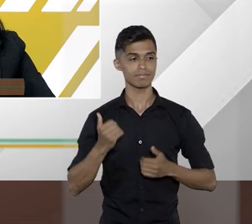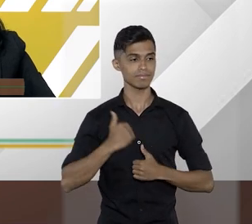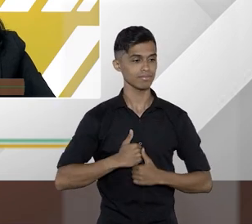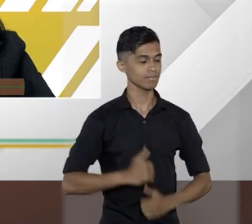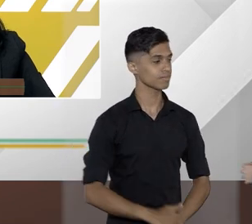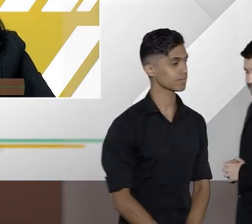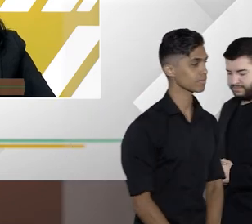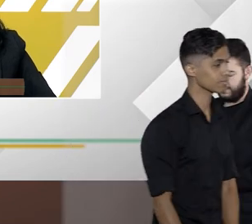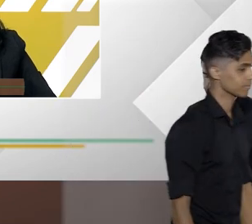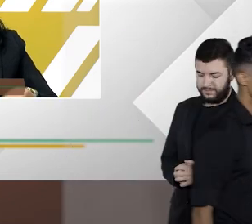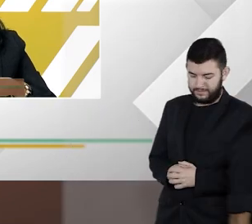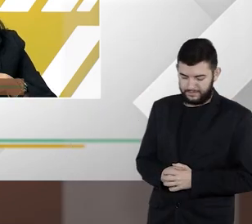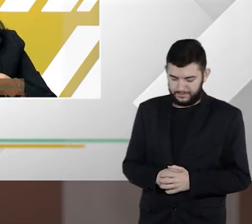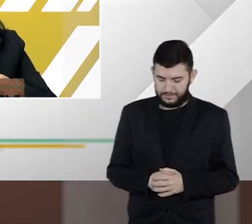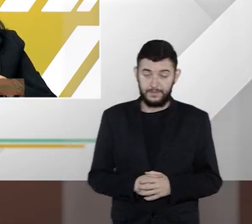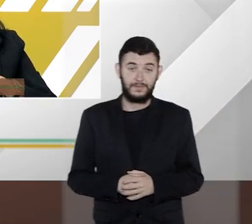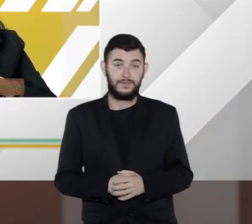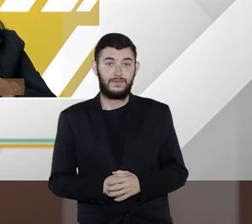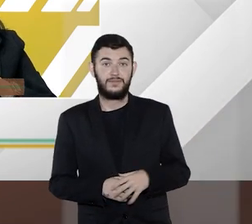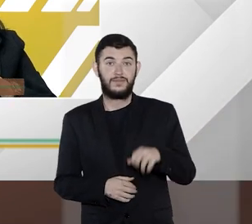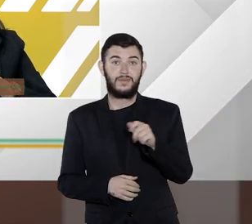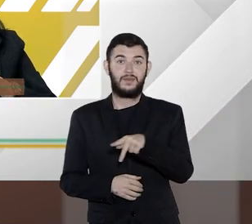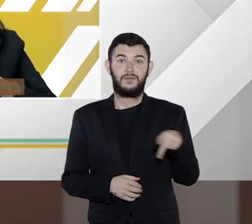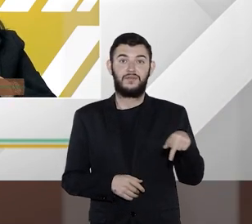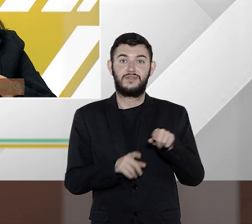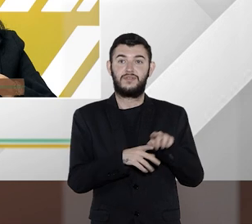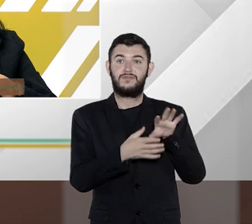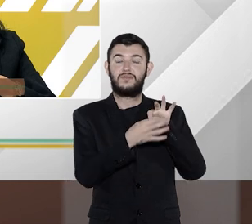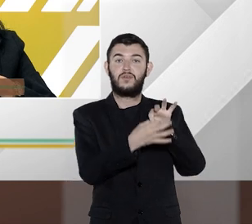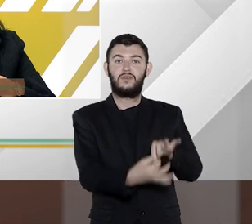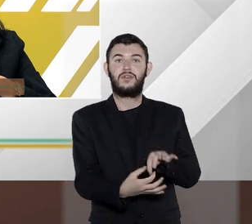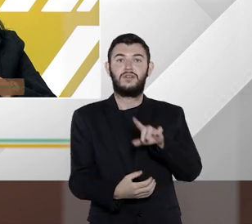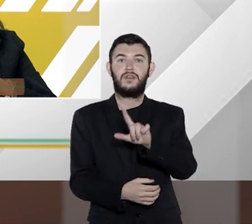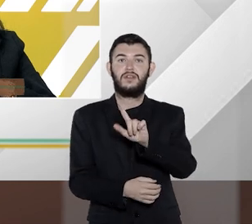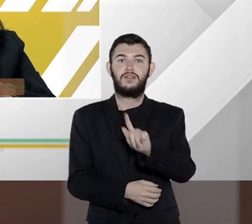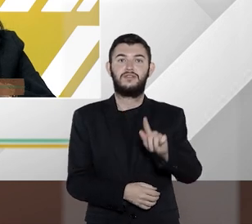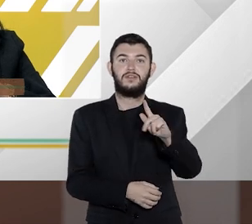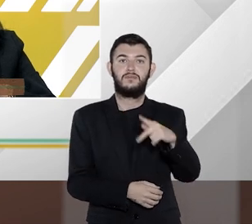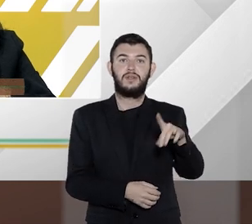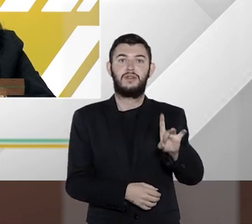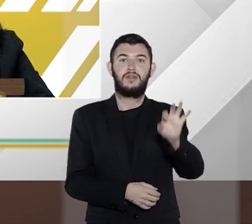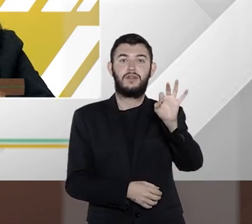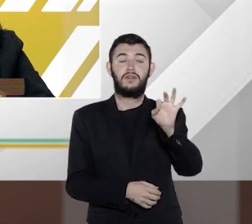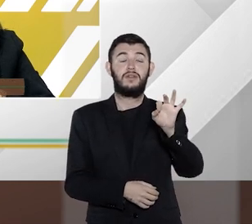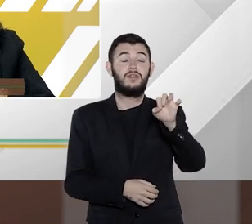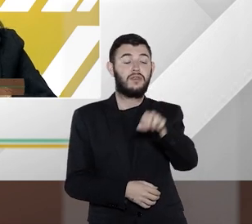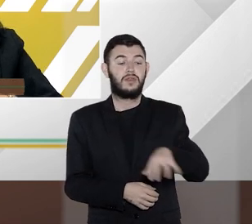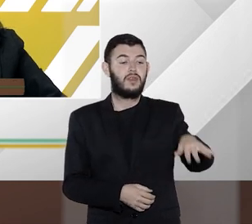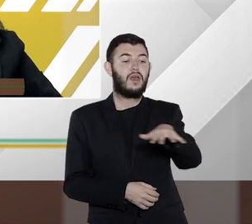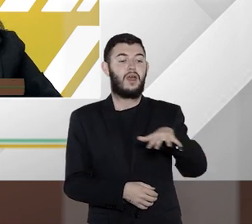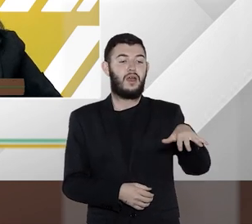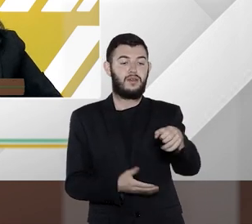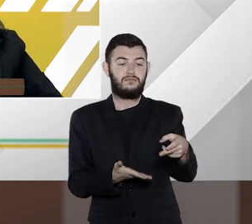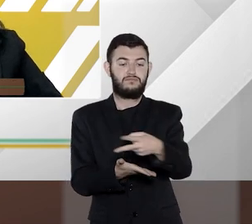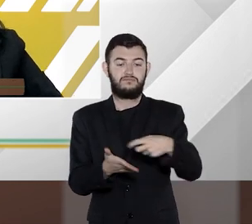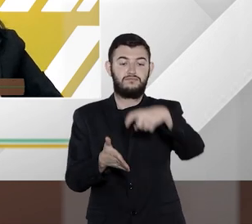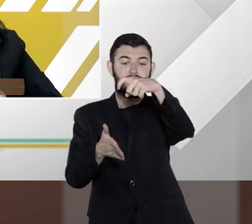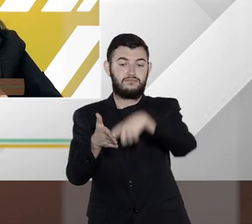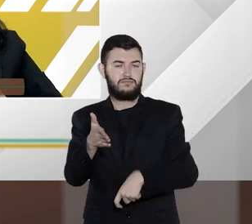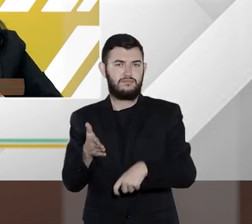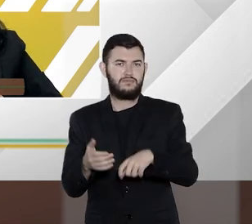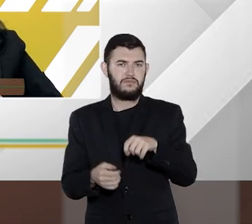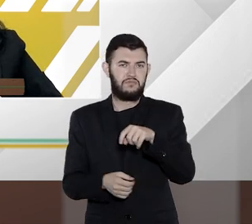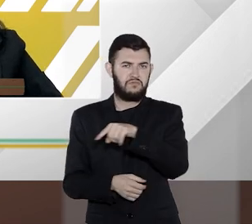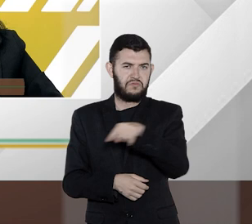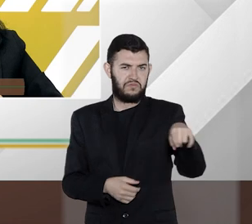Professor Elton, agora, nesse contexto da LGPD no âmbito tributário, o senhor acredita que